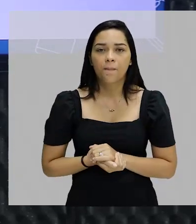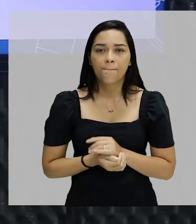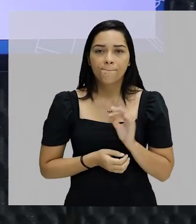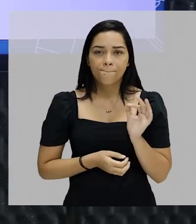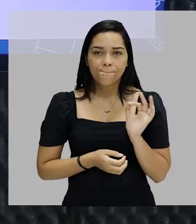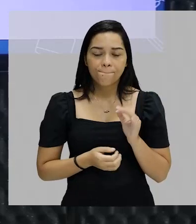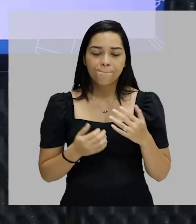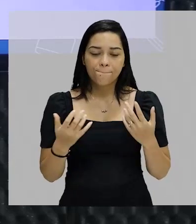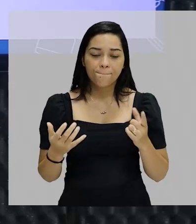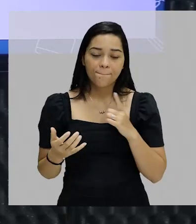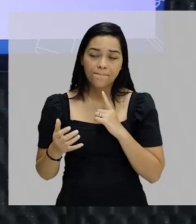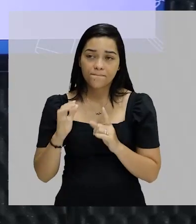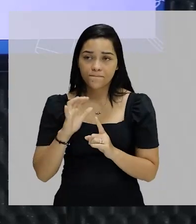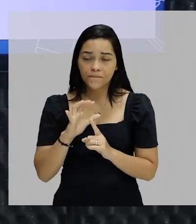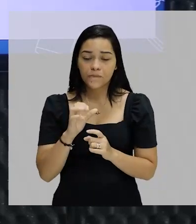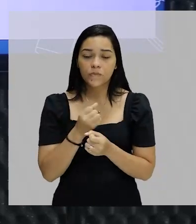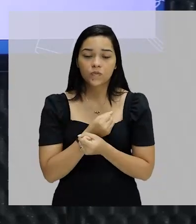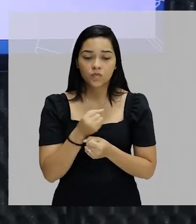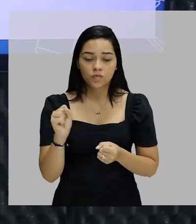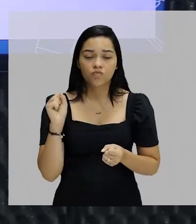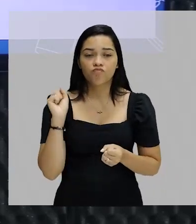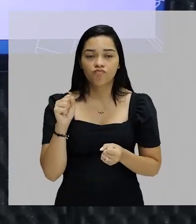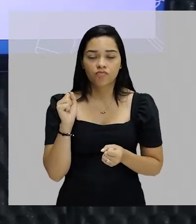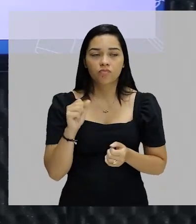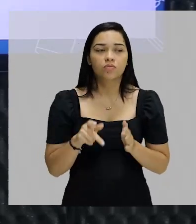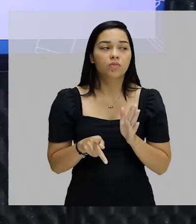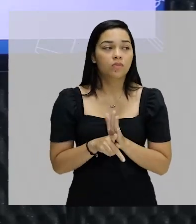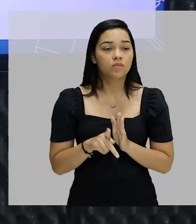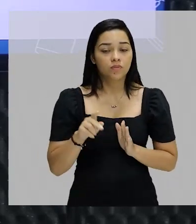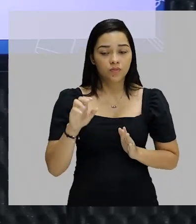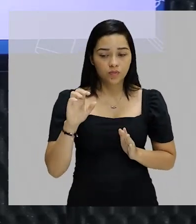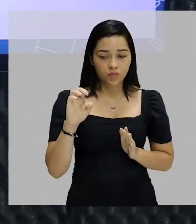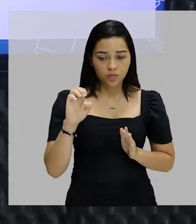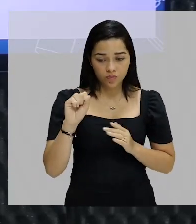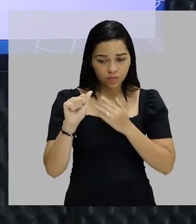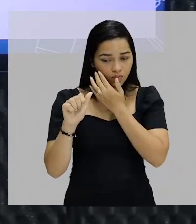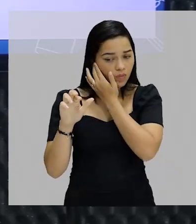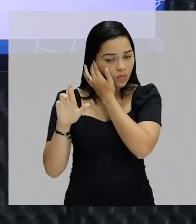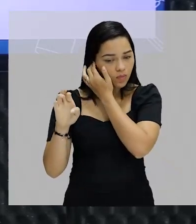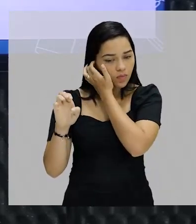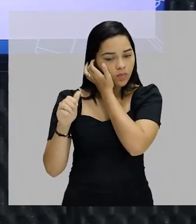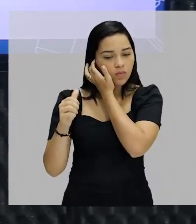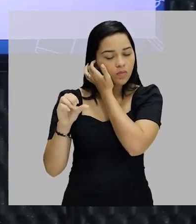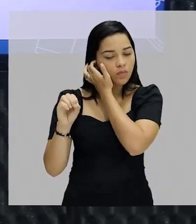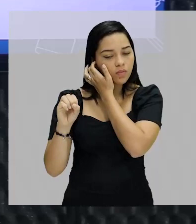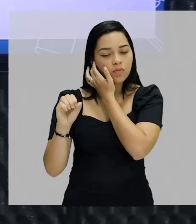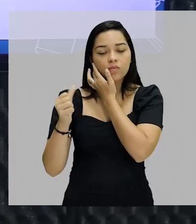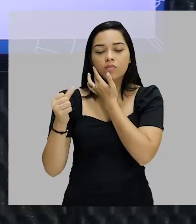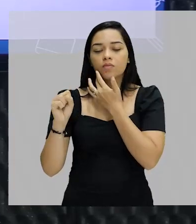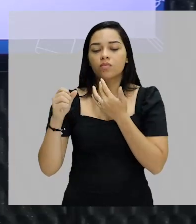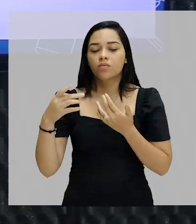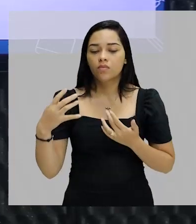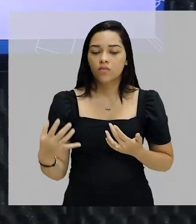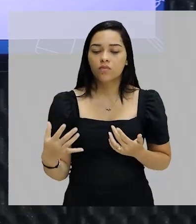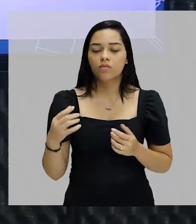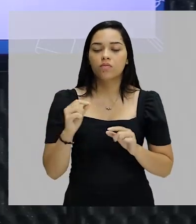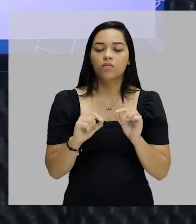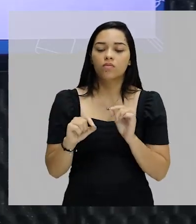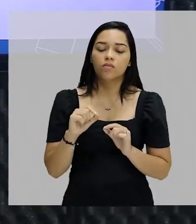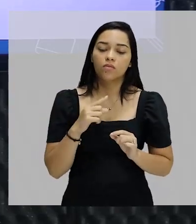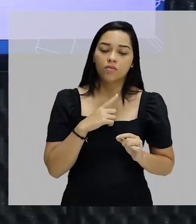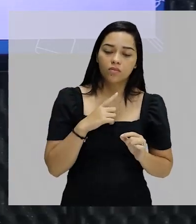Então ele teve uma influência muito grande das ideias lá do Cesare Lombroso. Em 1894, Nina Rodrigues